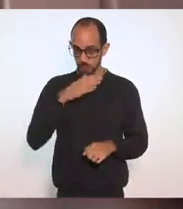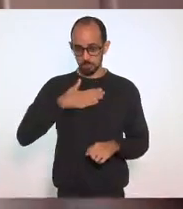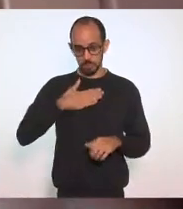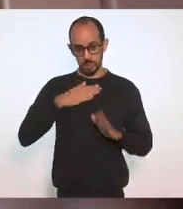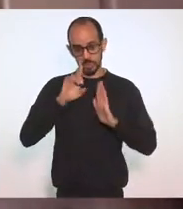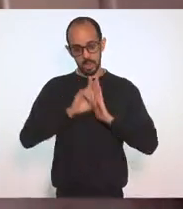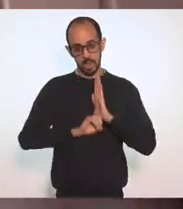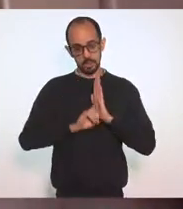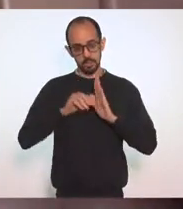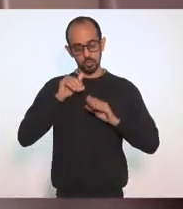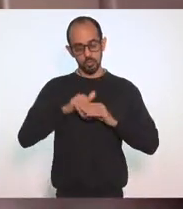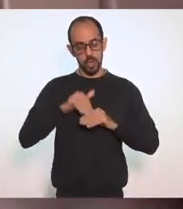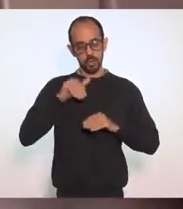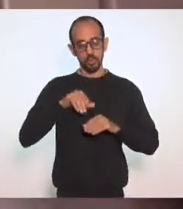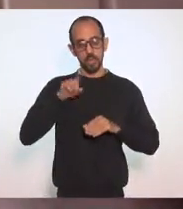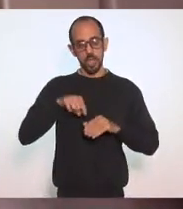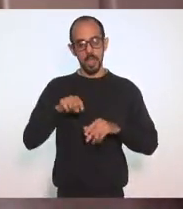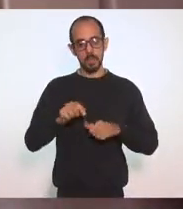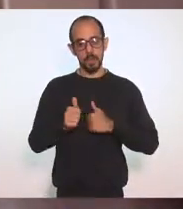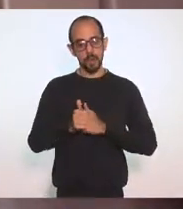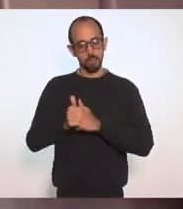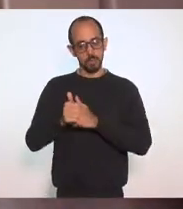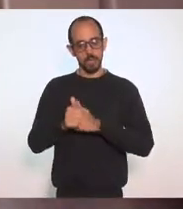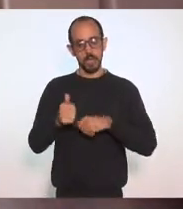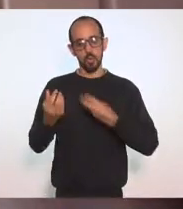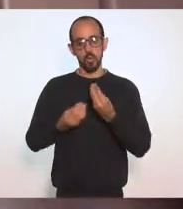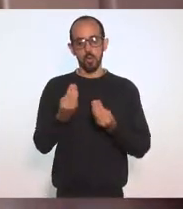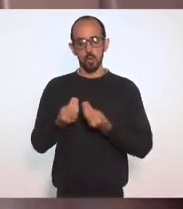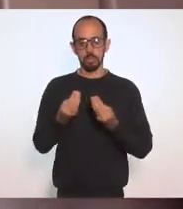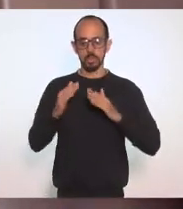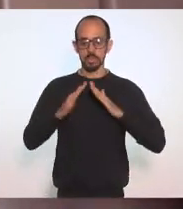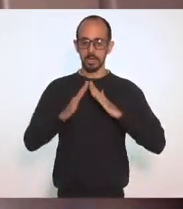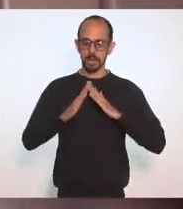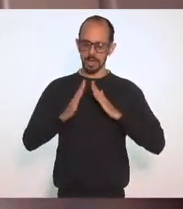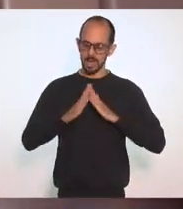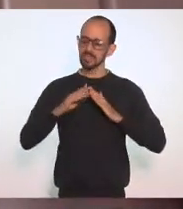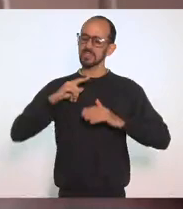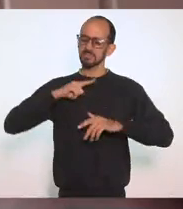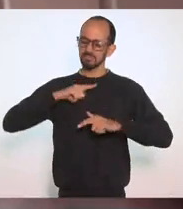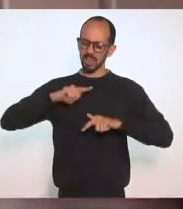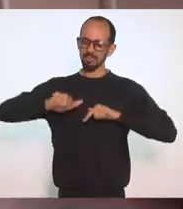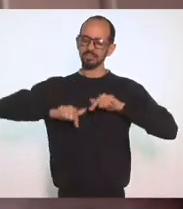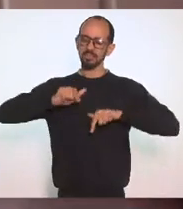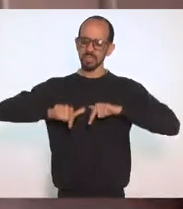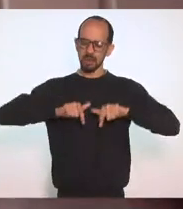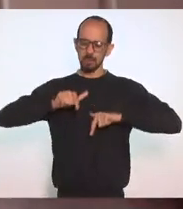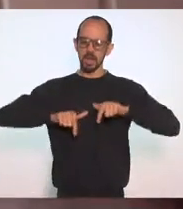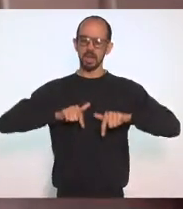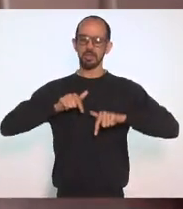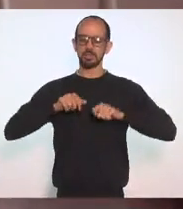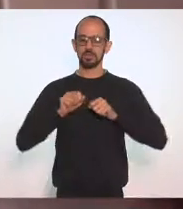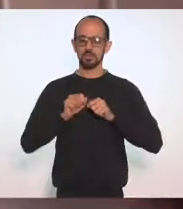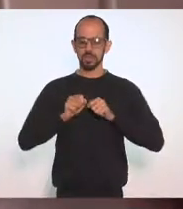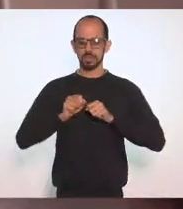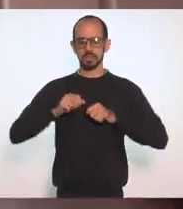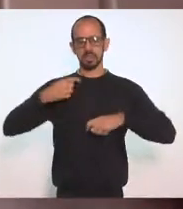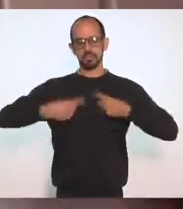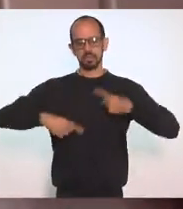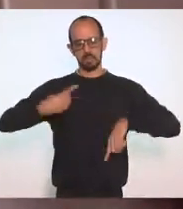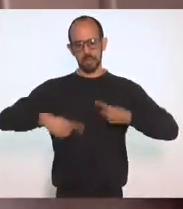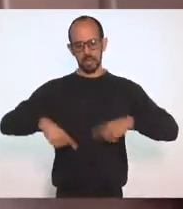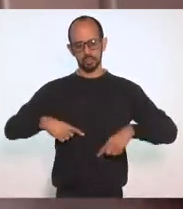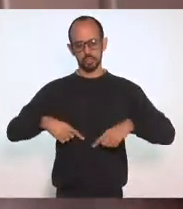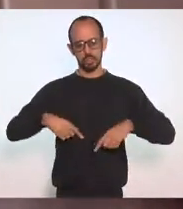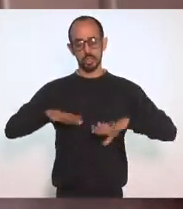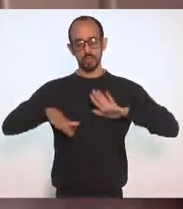O quanto essa casa Tem sido muito producente Em trazer debates Por mais